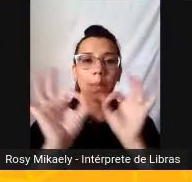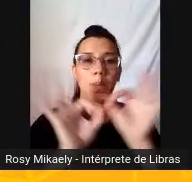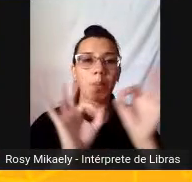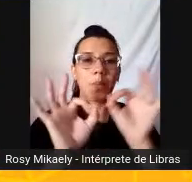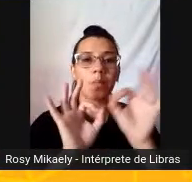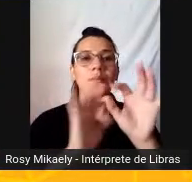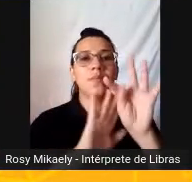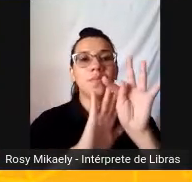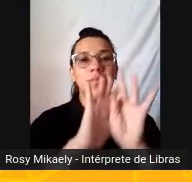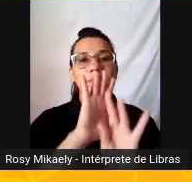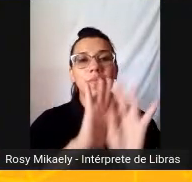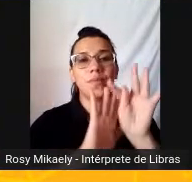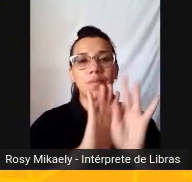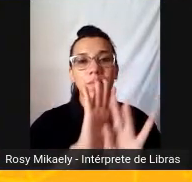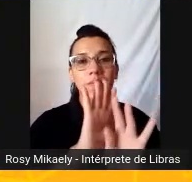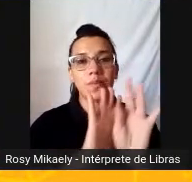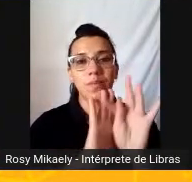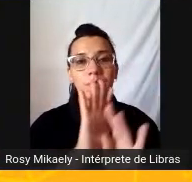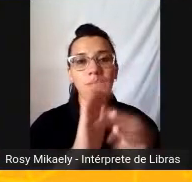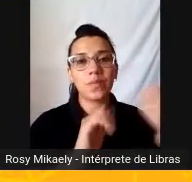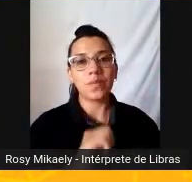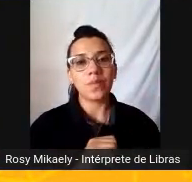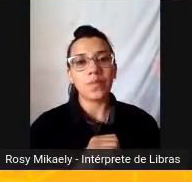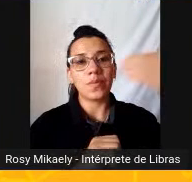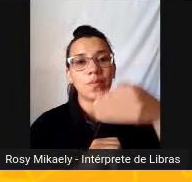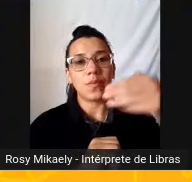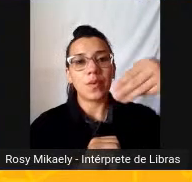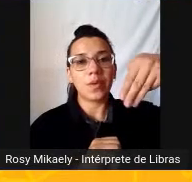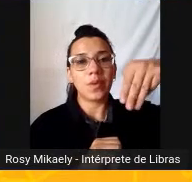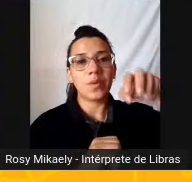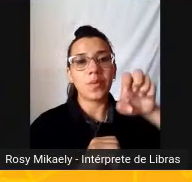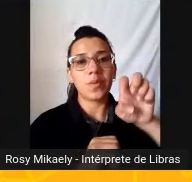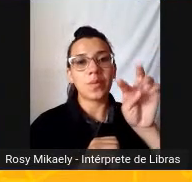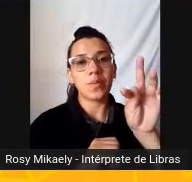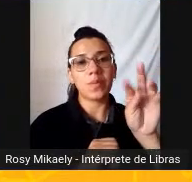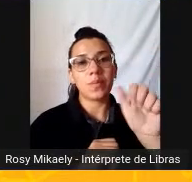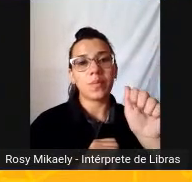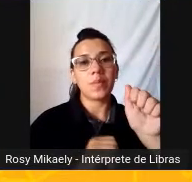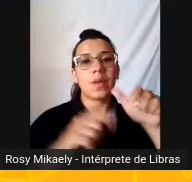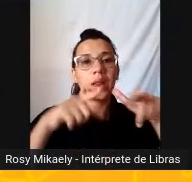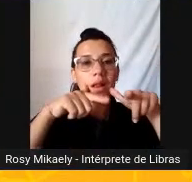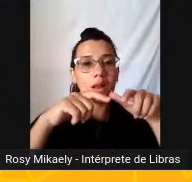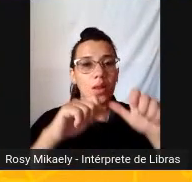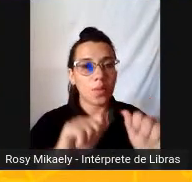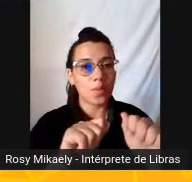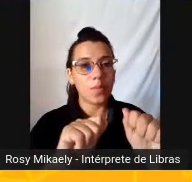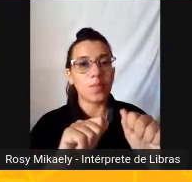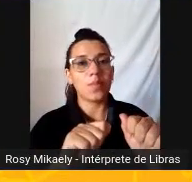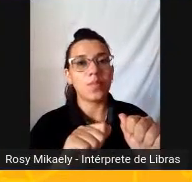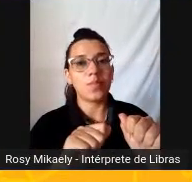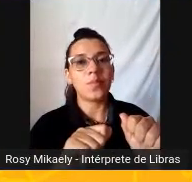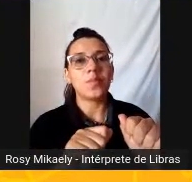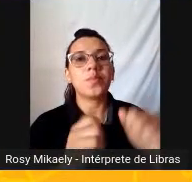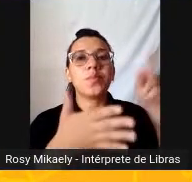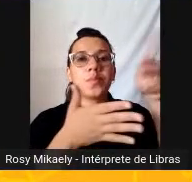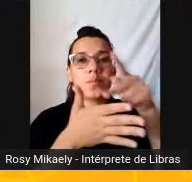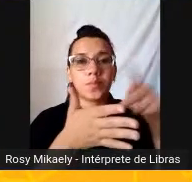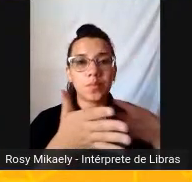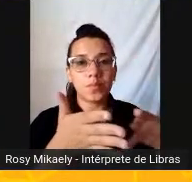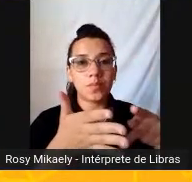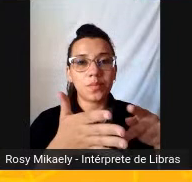texto traz em relevo As funções metalinguística e poética Fez uma afirmação Seu caráter